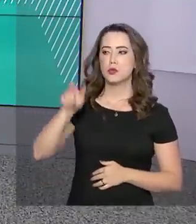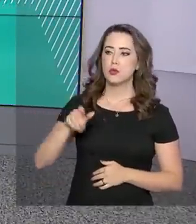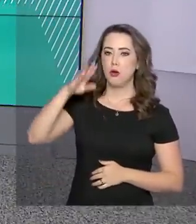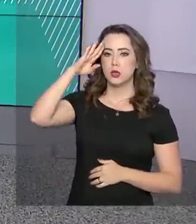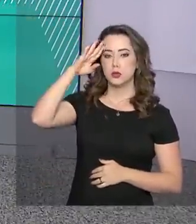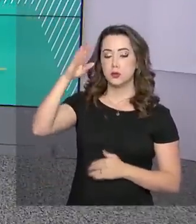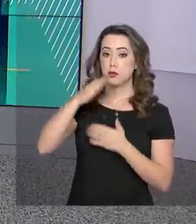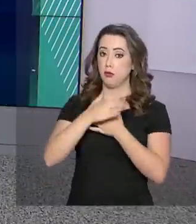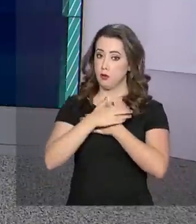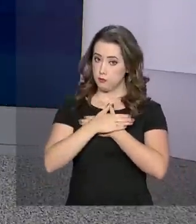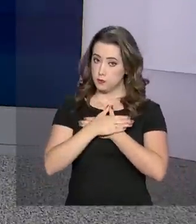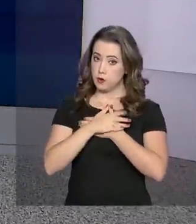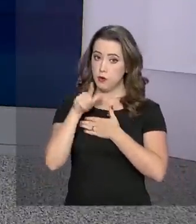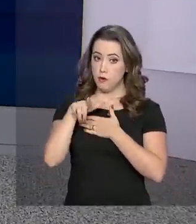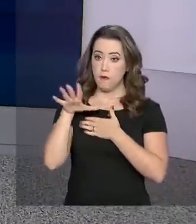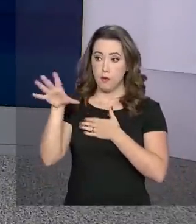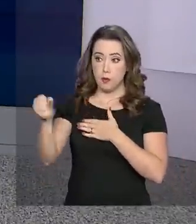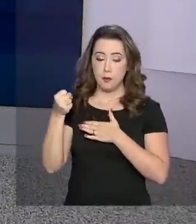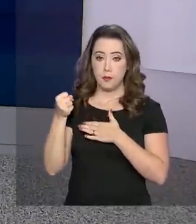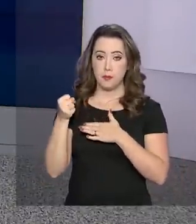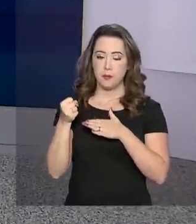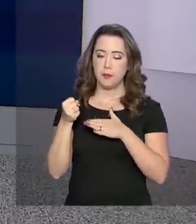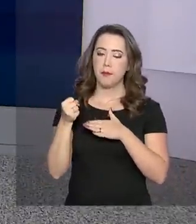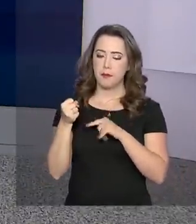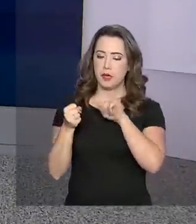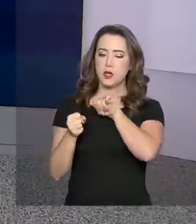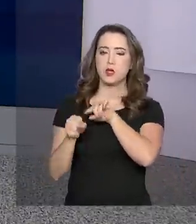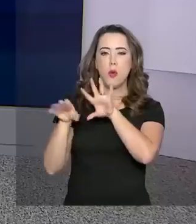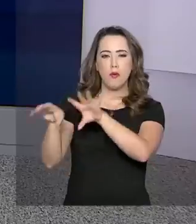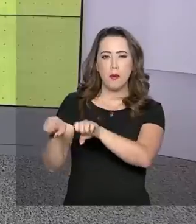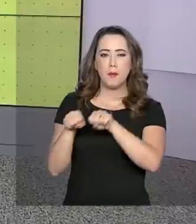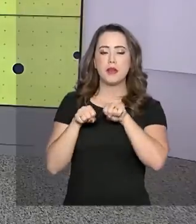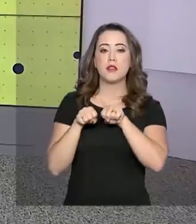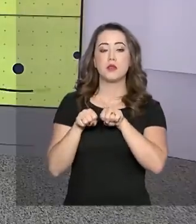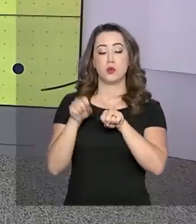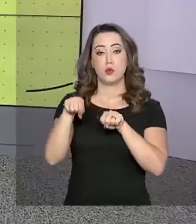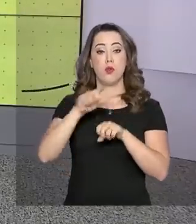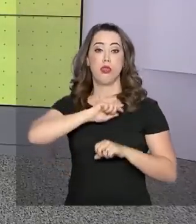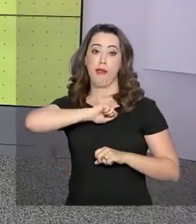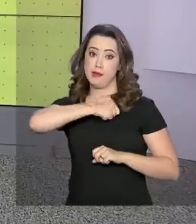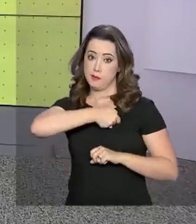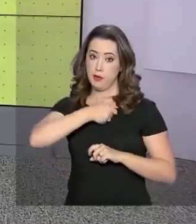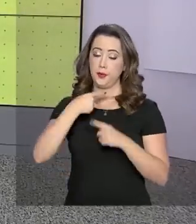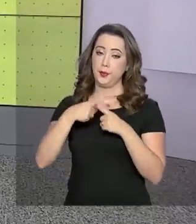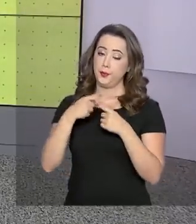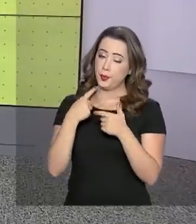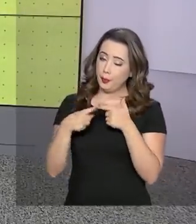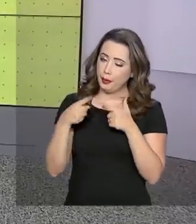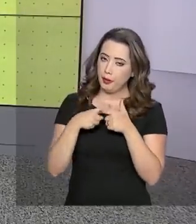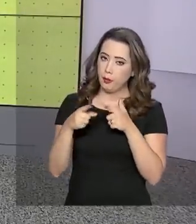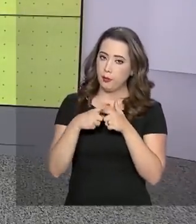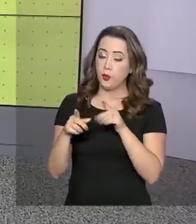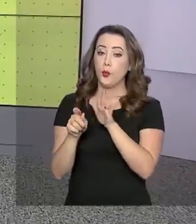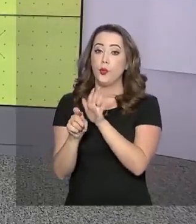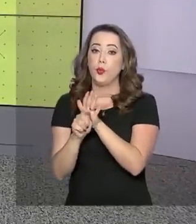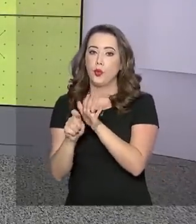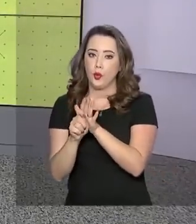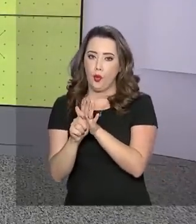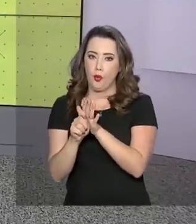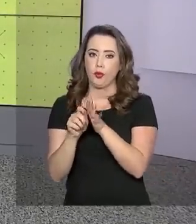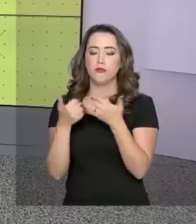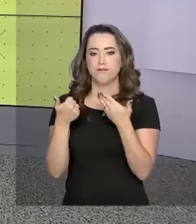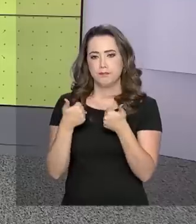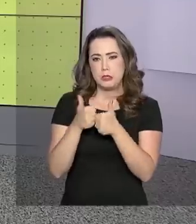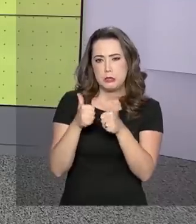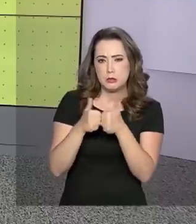aeroporto de Sevilha, na Espanha, na última terça-feira, por suspeita de envolvimento no transporte de drogas. A aeronave servia